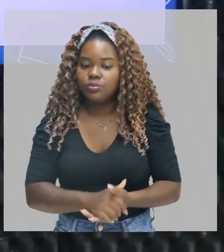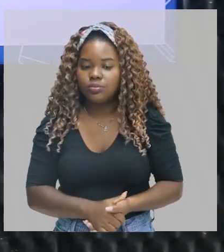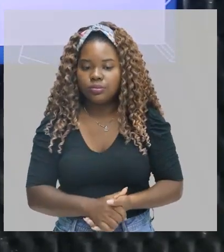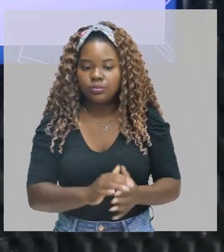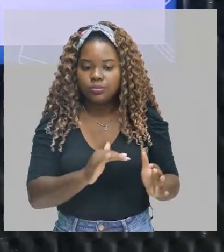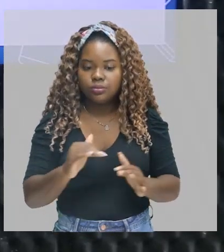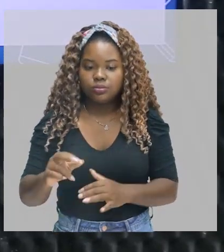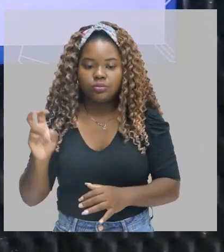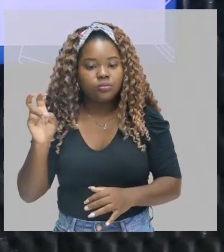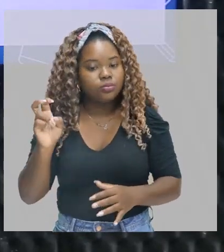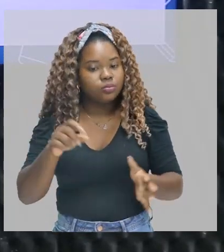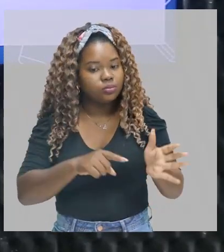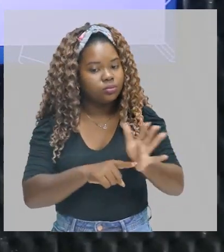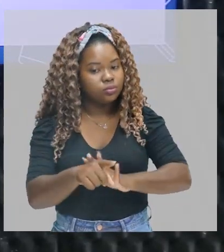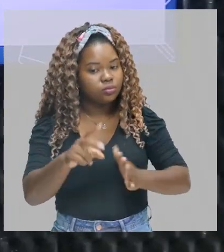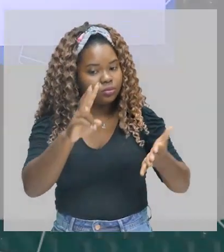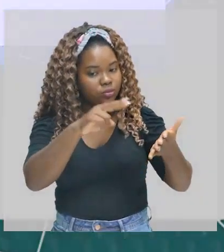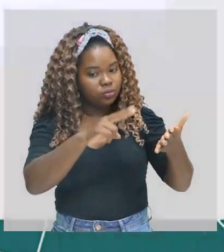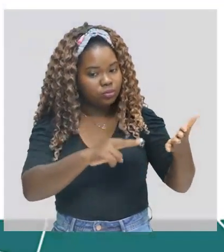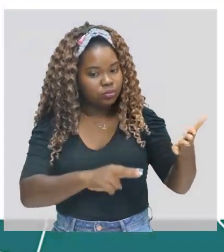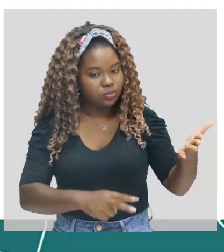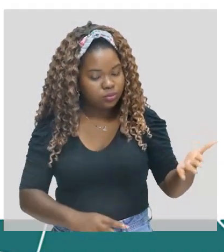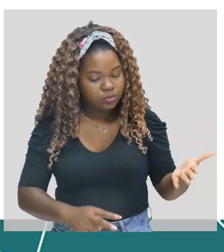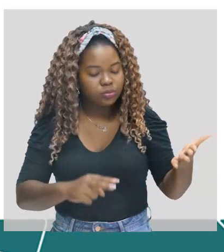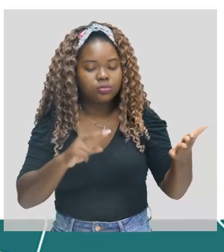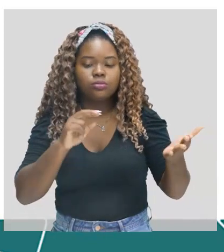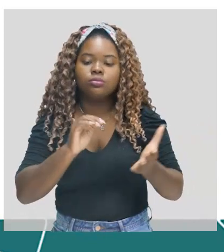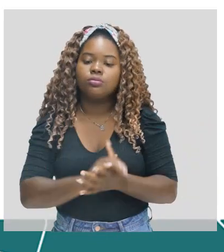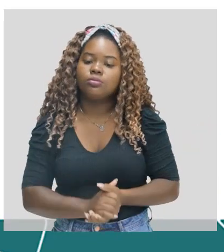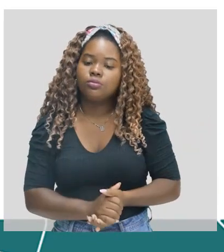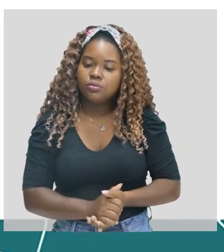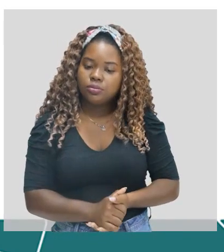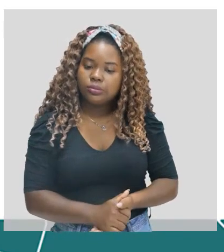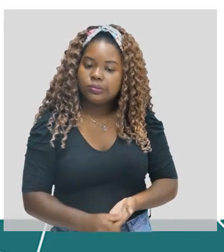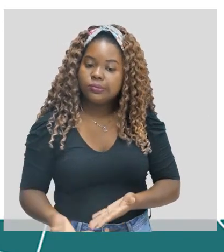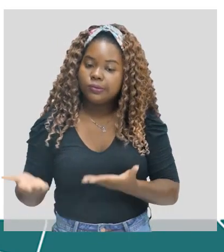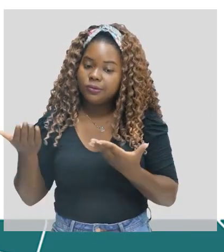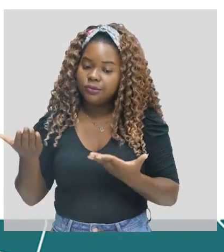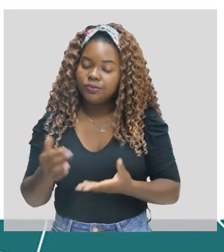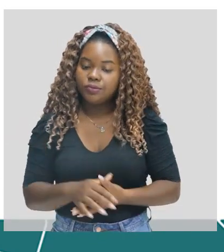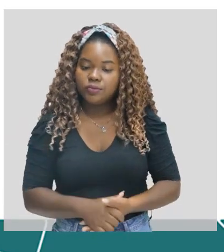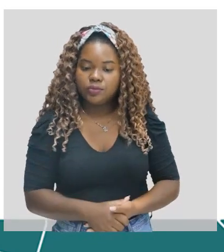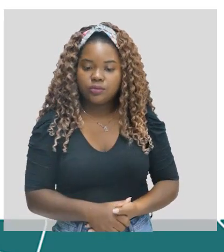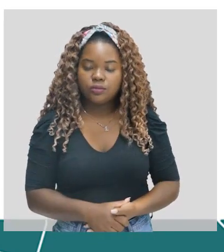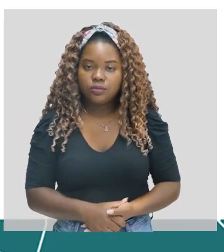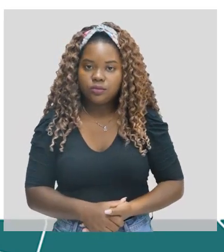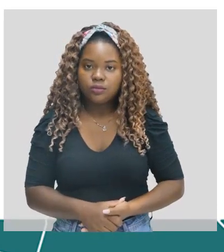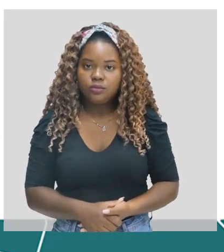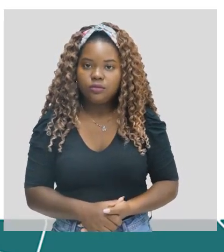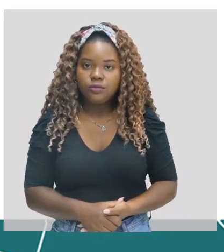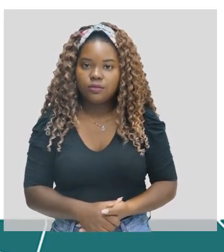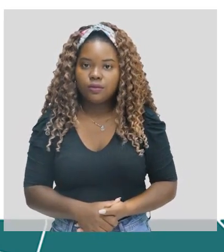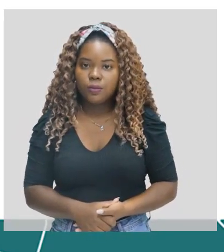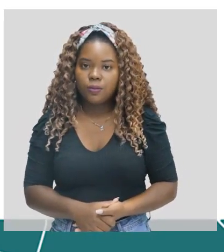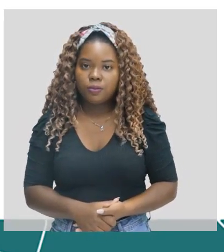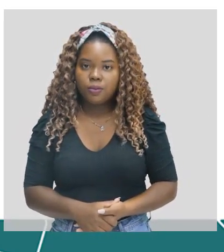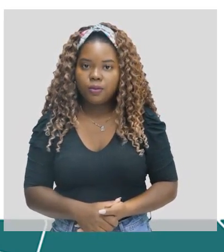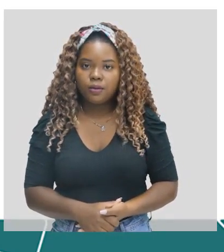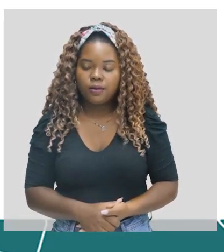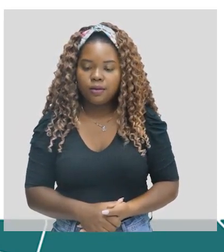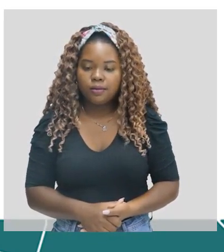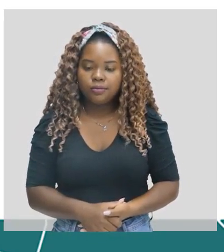seja lindo, não é isso. Mais uma questão. Então, na época da independência do Brasil, quando o nosso país